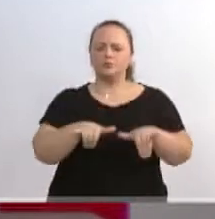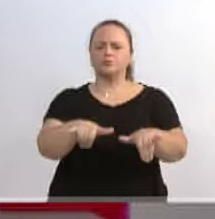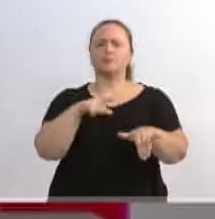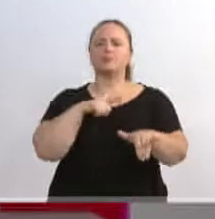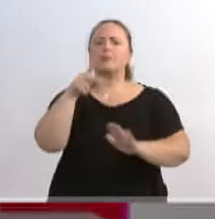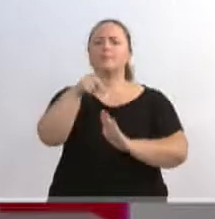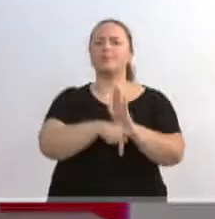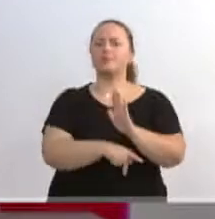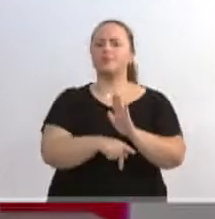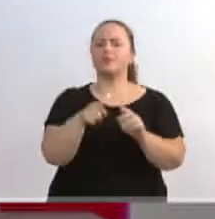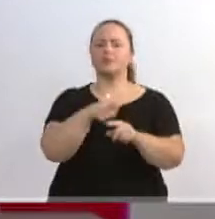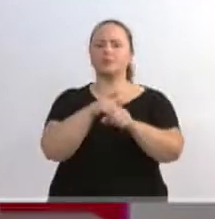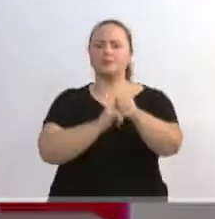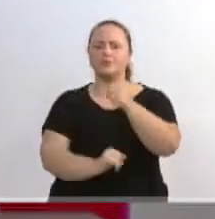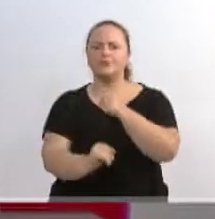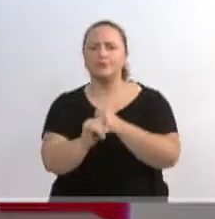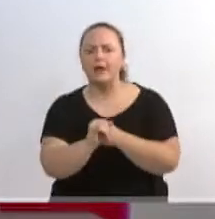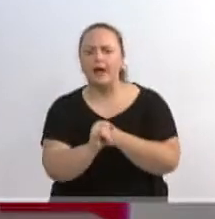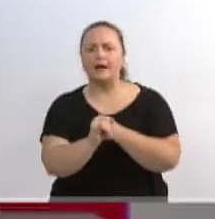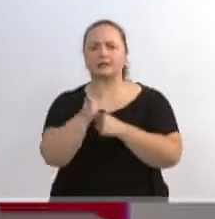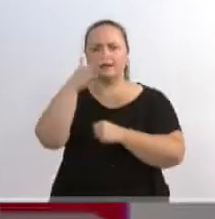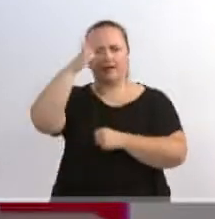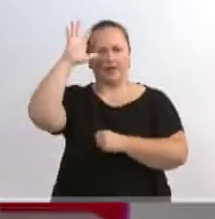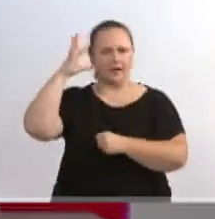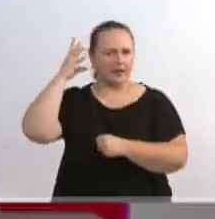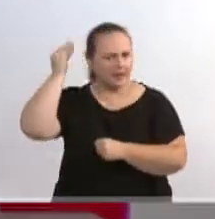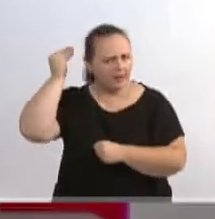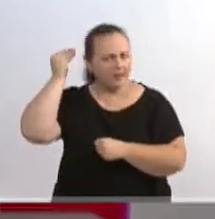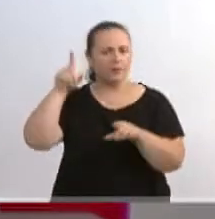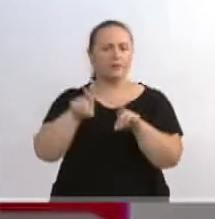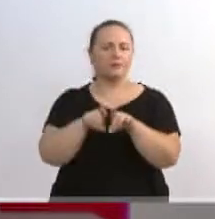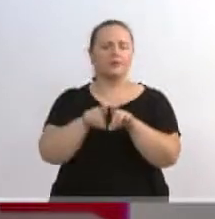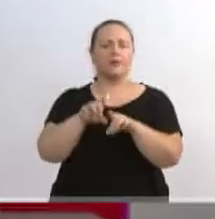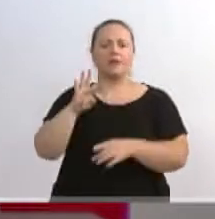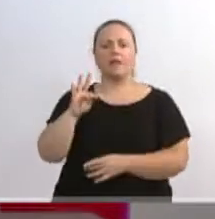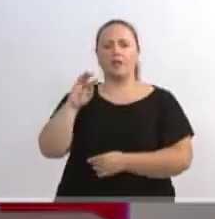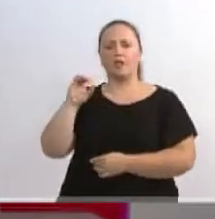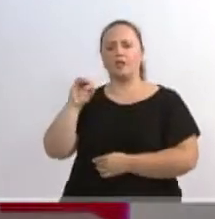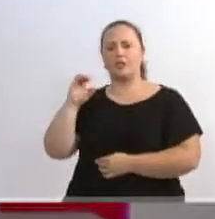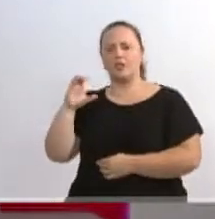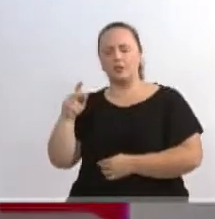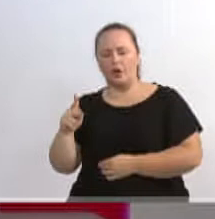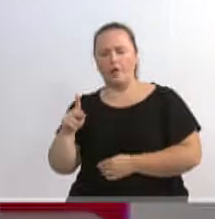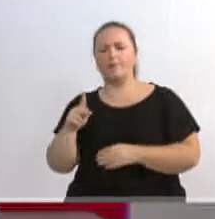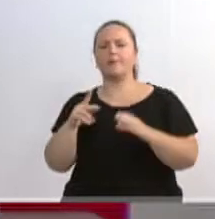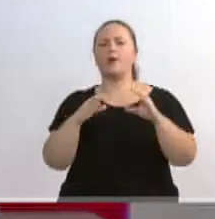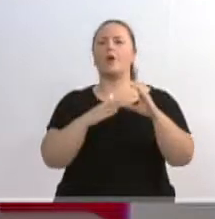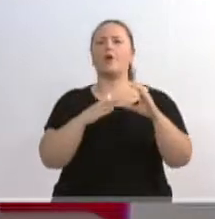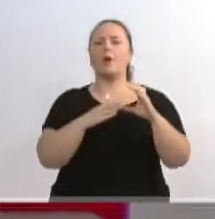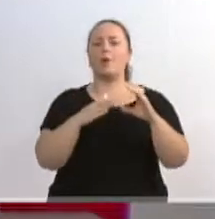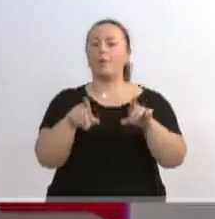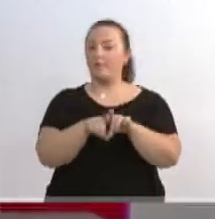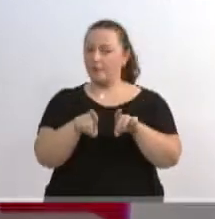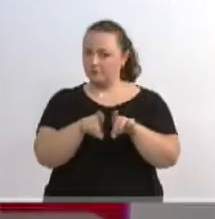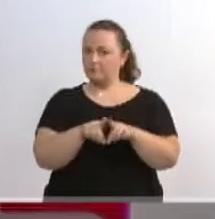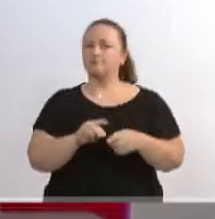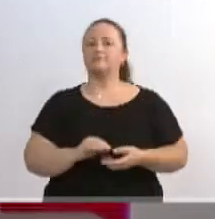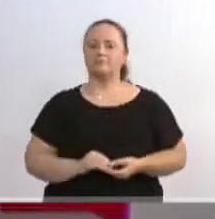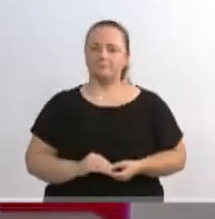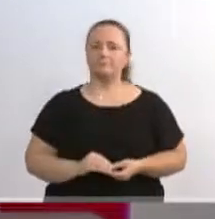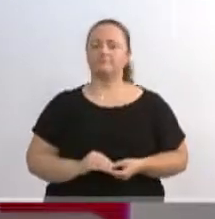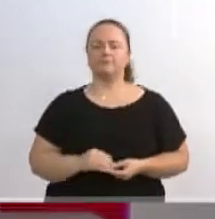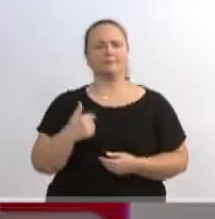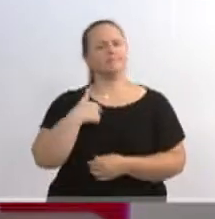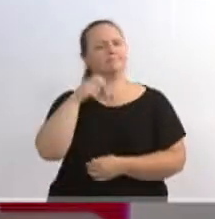sentido, como é o caso do Jace, Galegão, e algumas filiais da Rede Topper e do Cooper. Mas ainda é um projeto muito no início. Eu vejo que, o poder